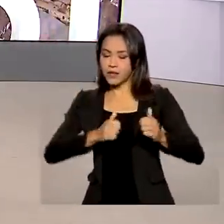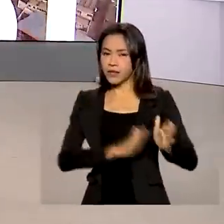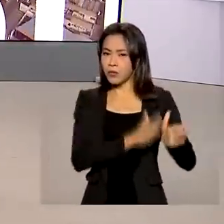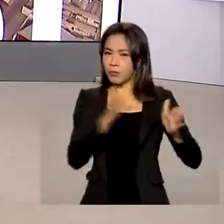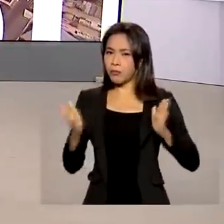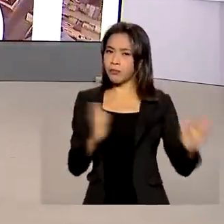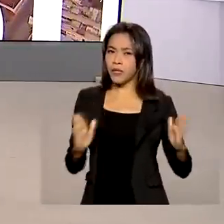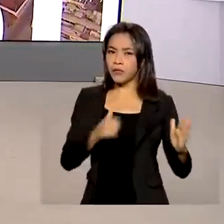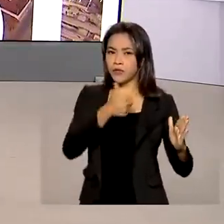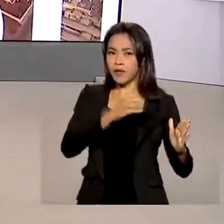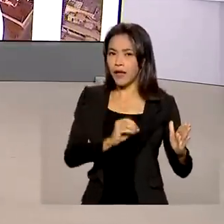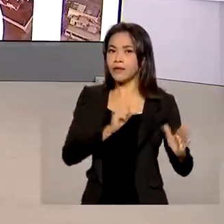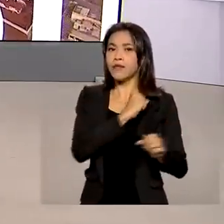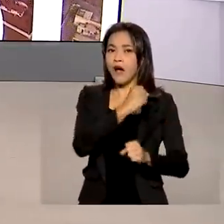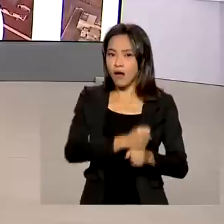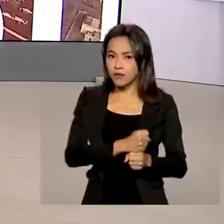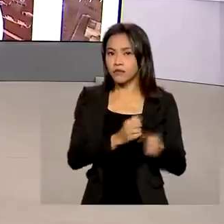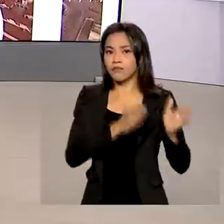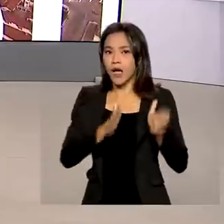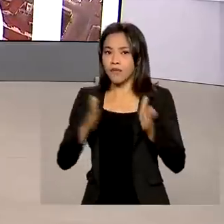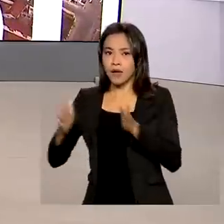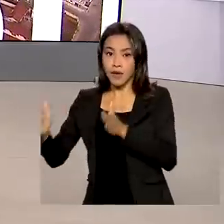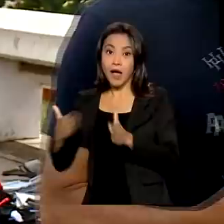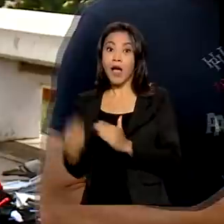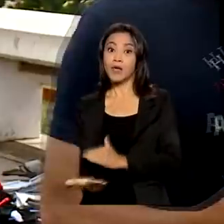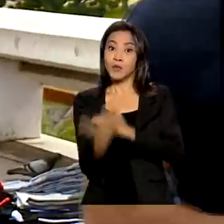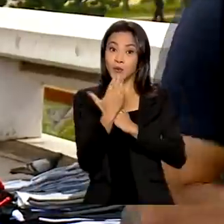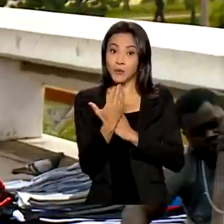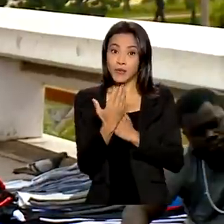10 anos ajuda na criação de políticas públicas.